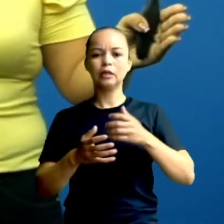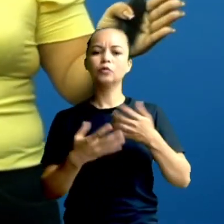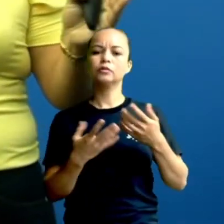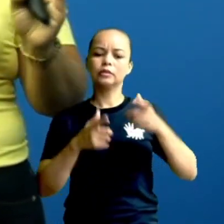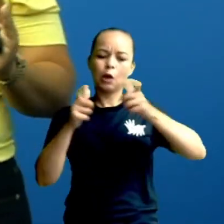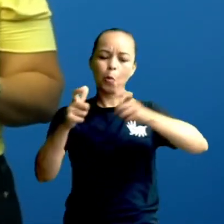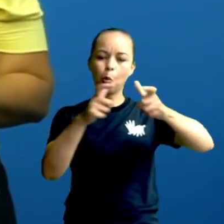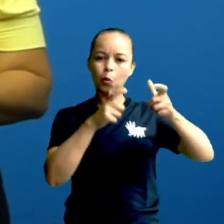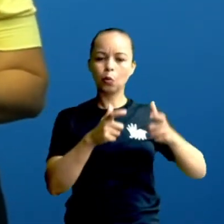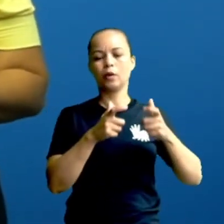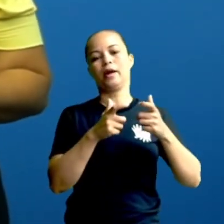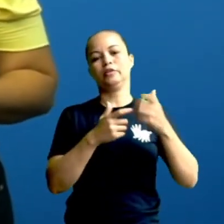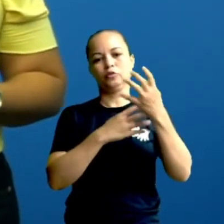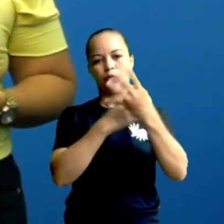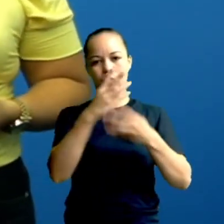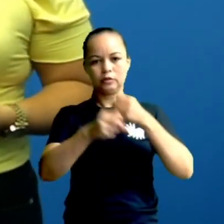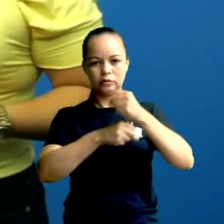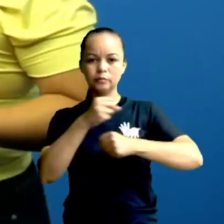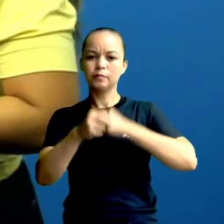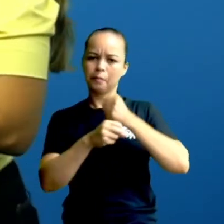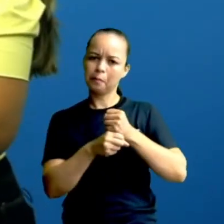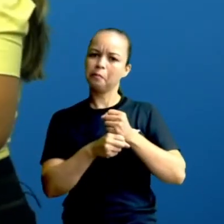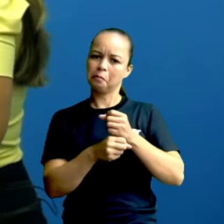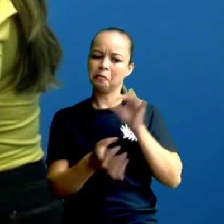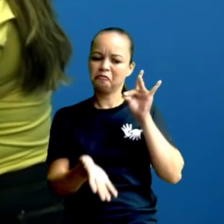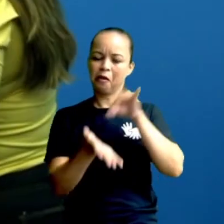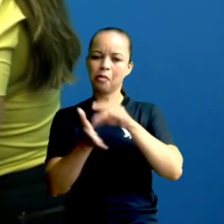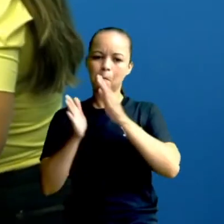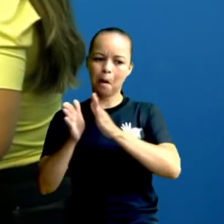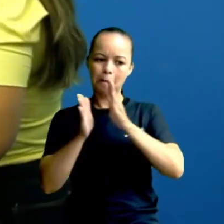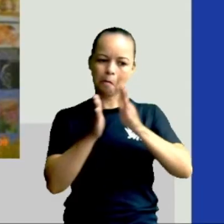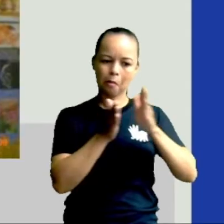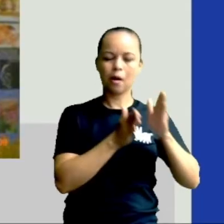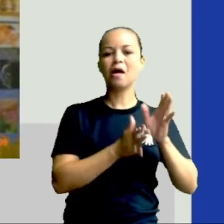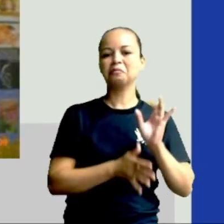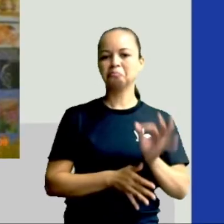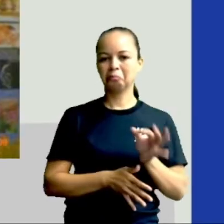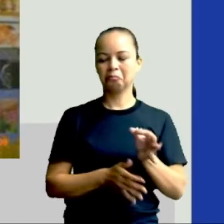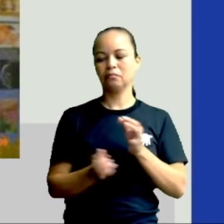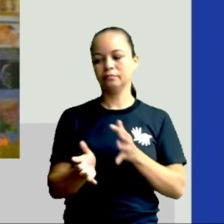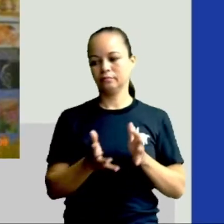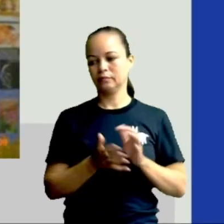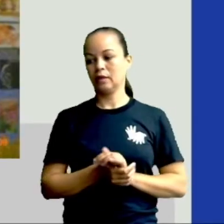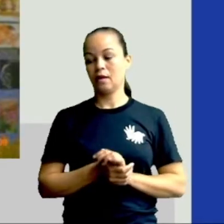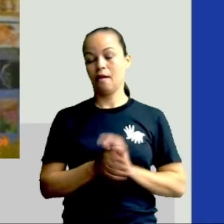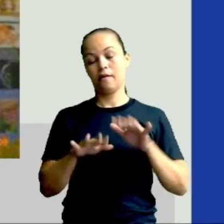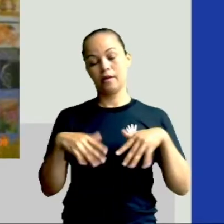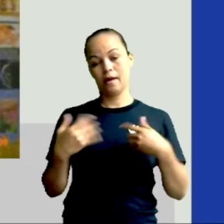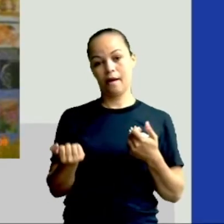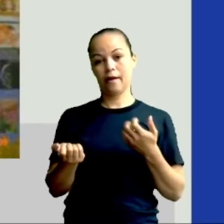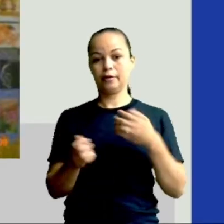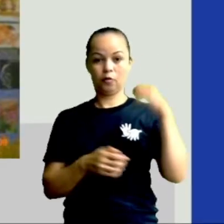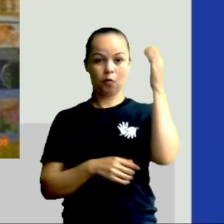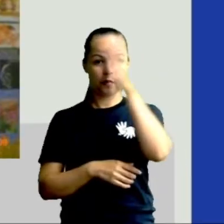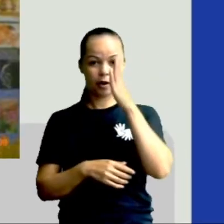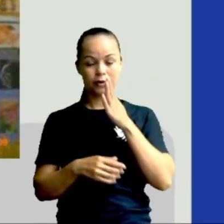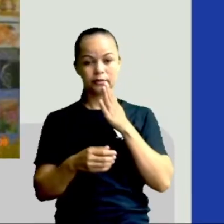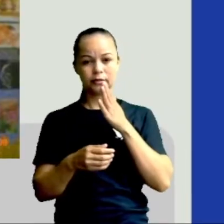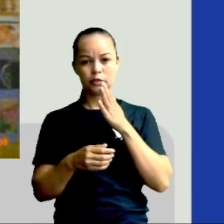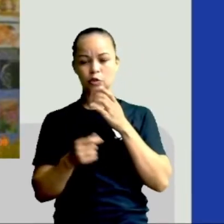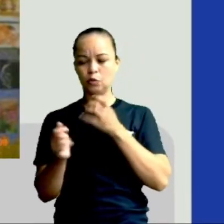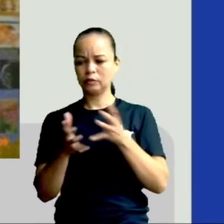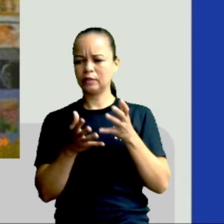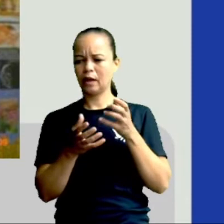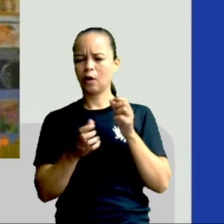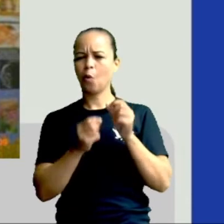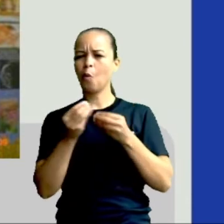definidas. Em outras, não. Tá bom? E aí, é que entra o Brasil nessa história. Será que no Brasil as estações são